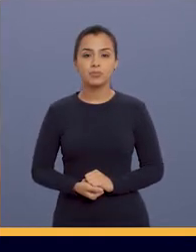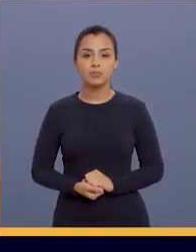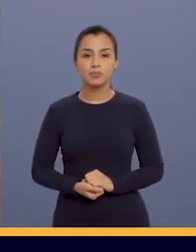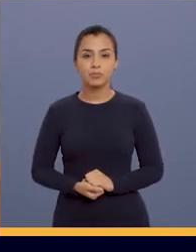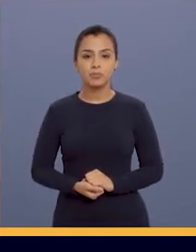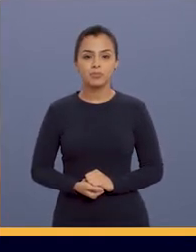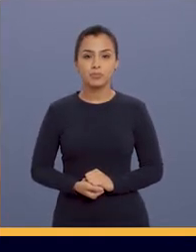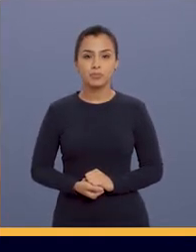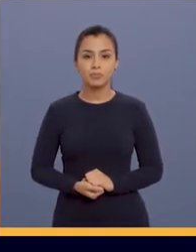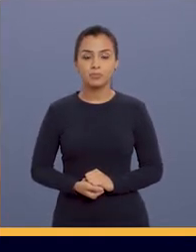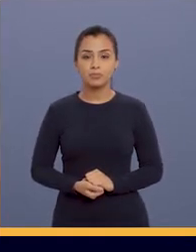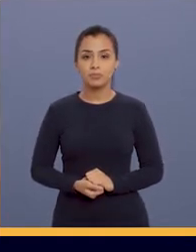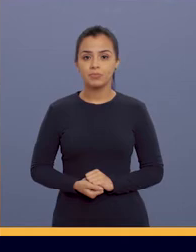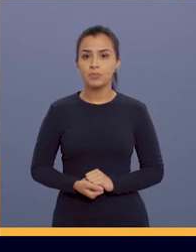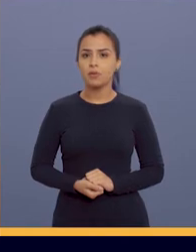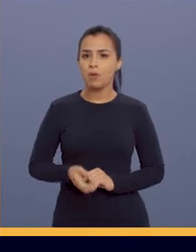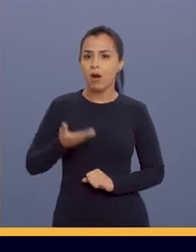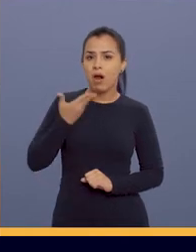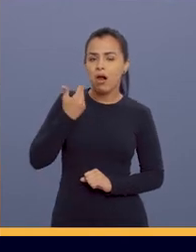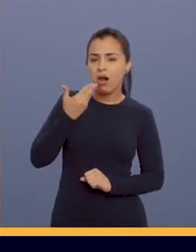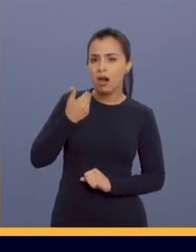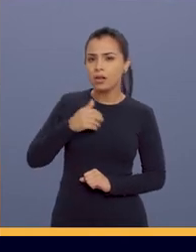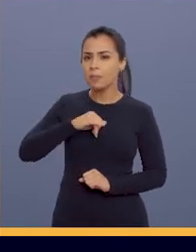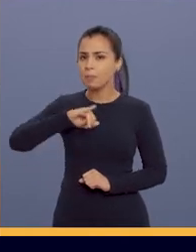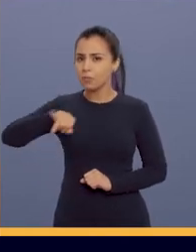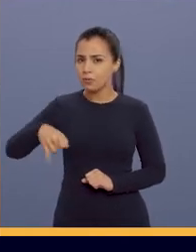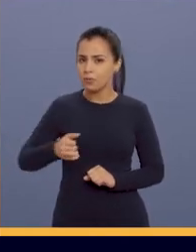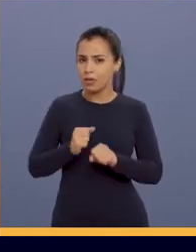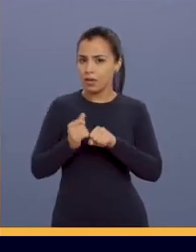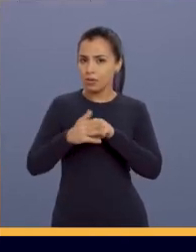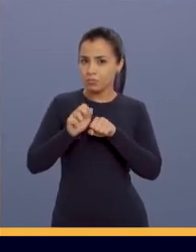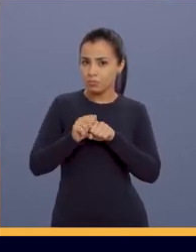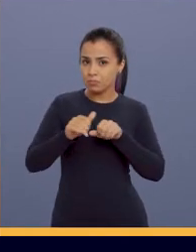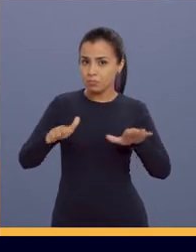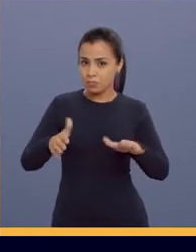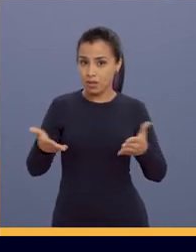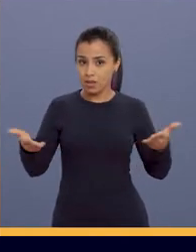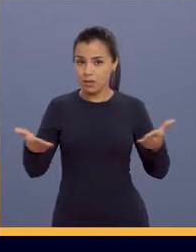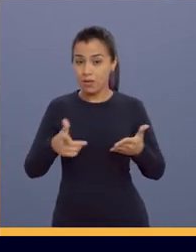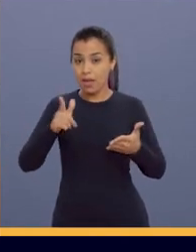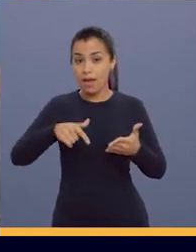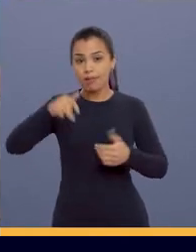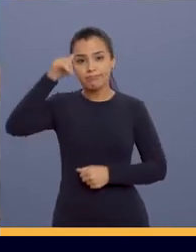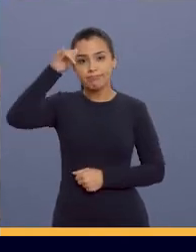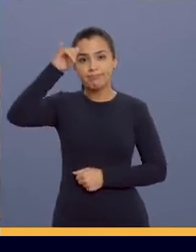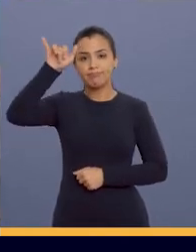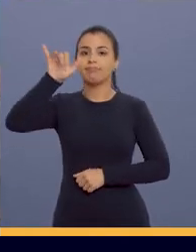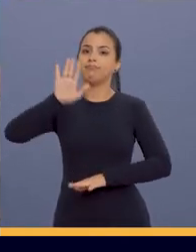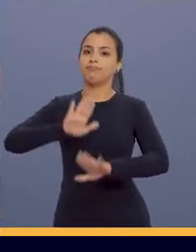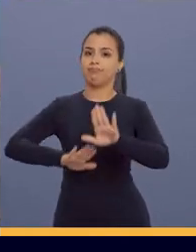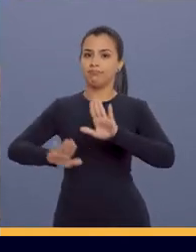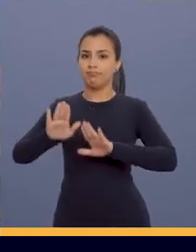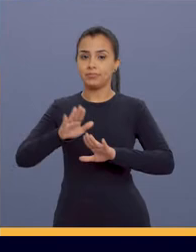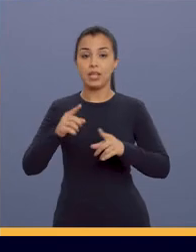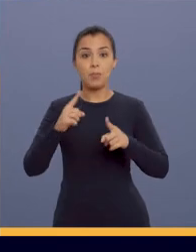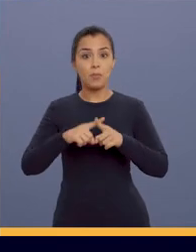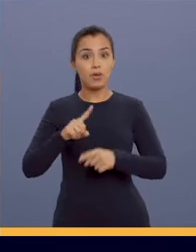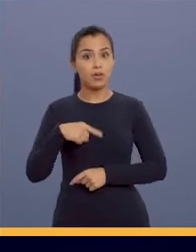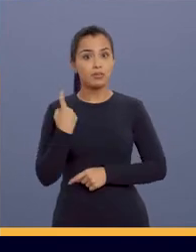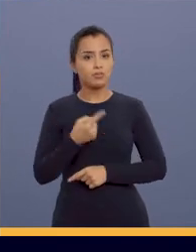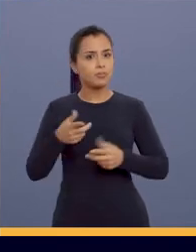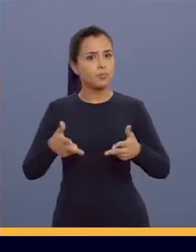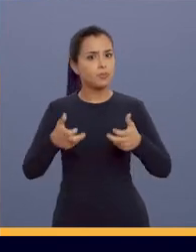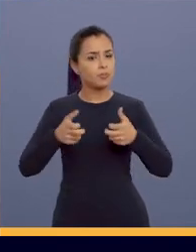Uma das lições que a gente tem que tirar da pandemia do coronavírus é a questão da prevenção. Porque a percebeu que várias